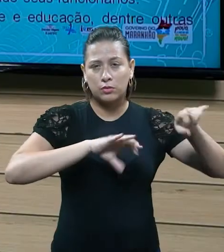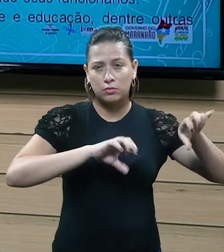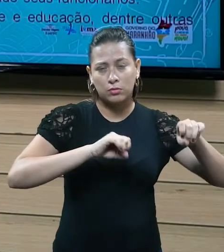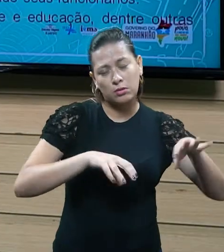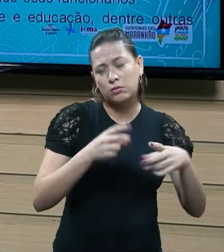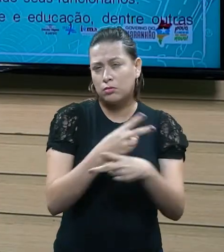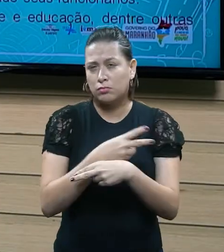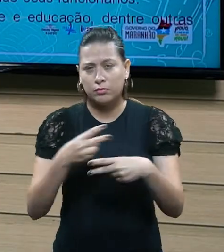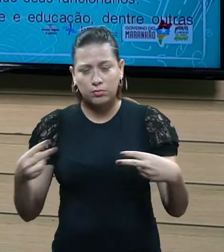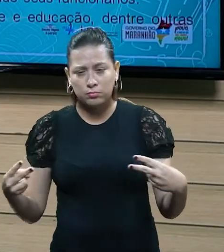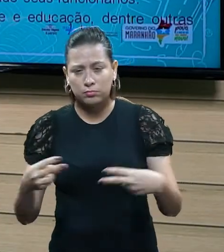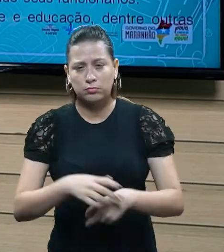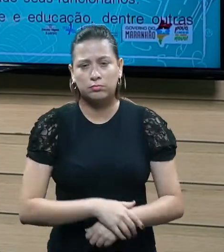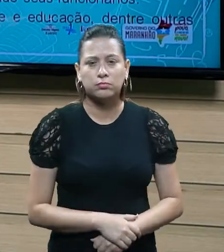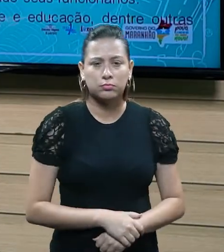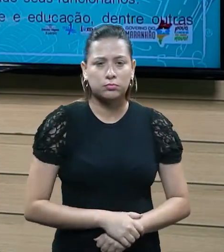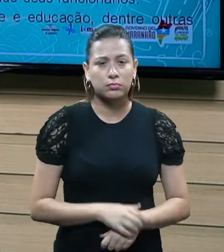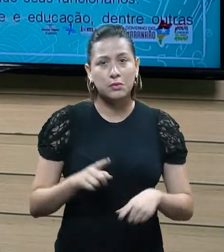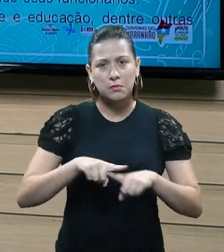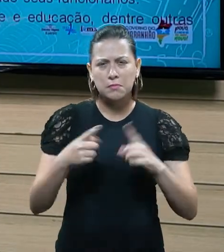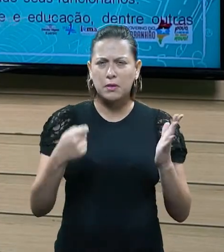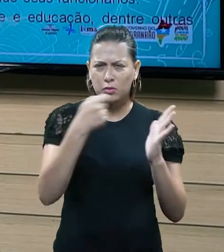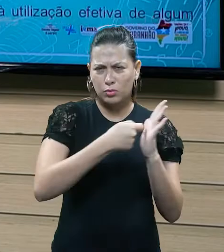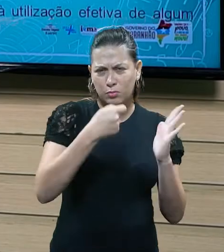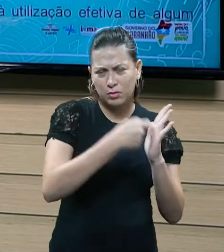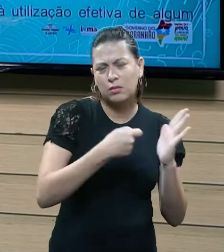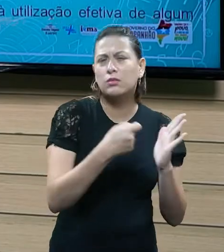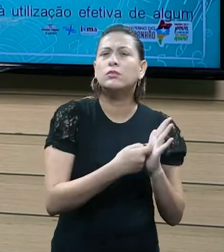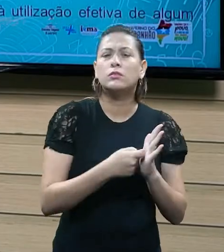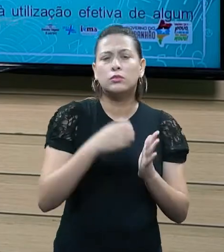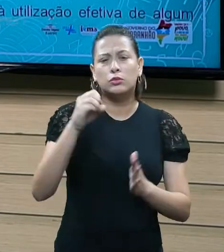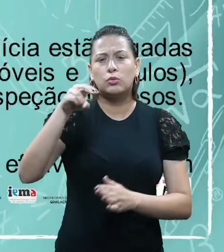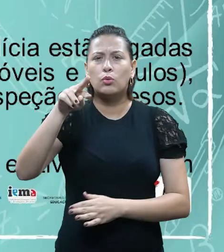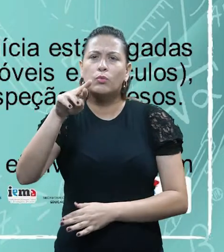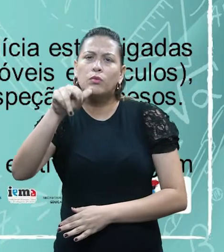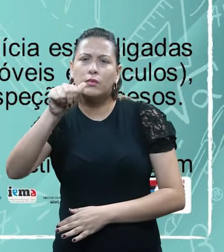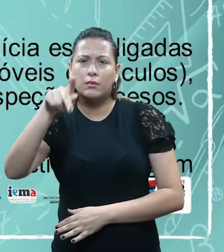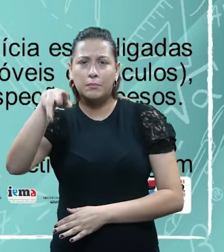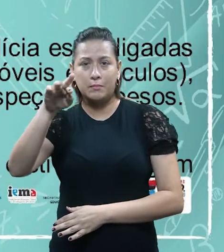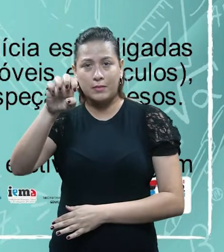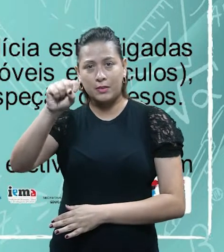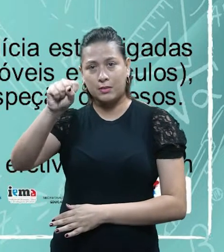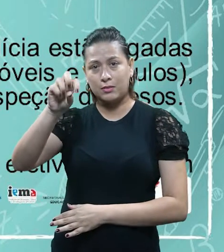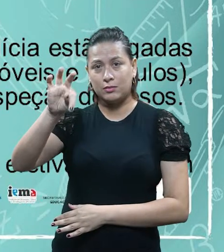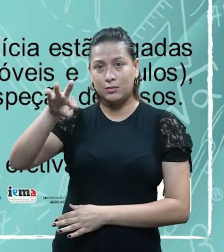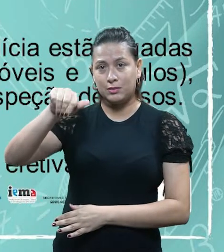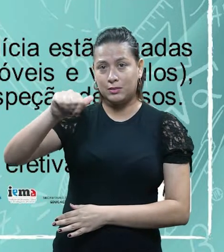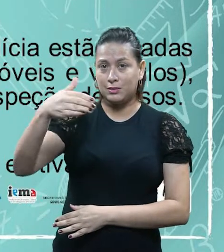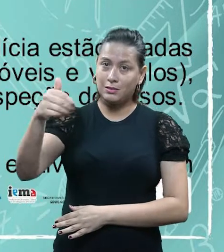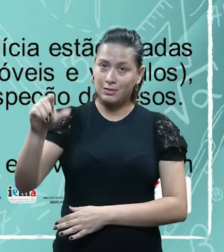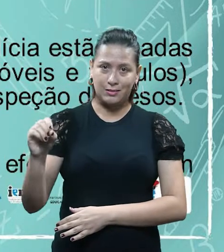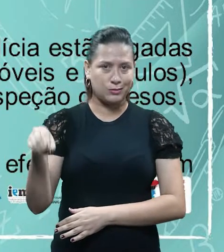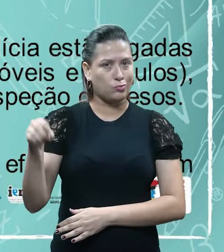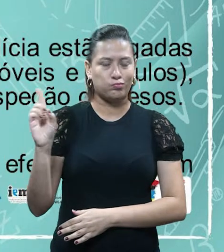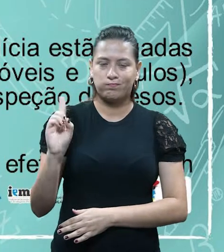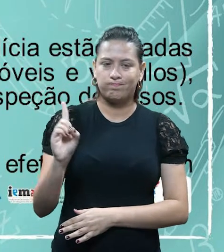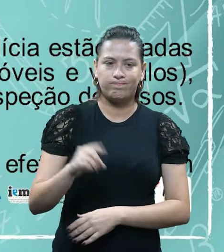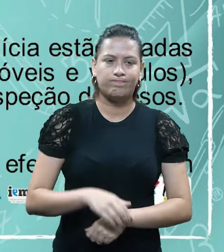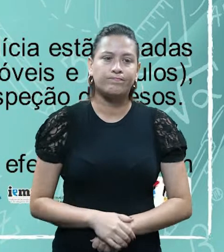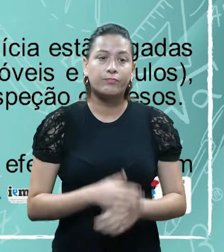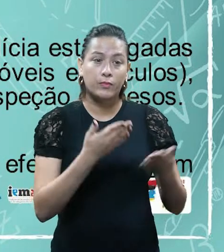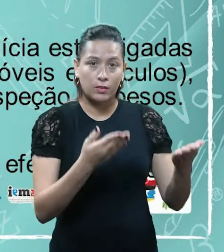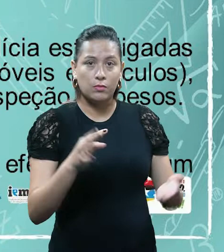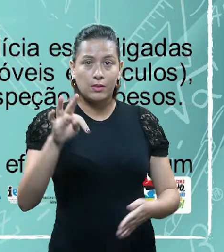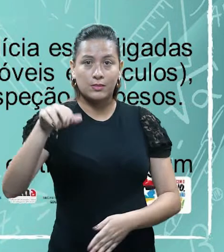Mas não há uma obrigatoriedade de uma contraprestação, ok? Já nas taxas, de fato, a gente